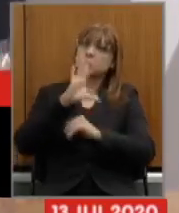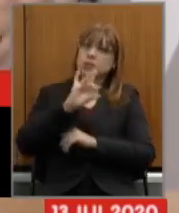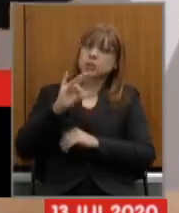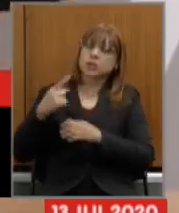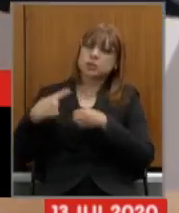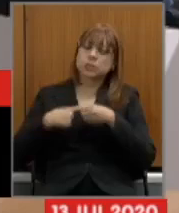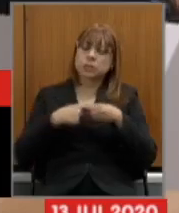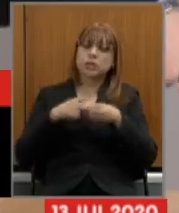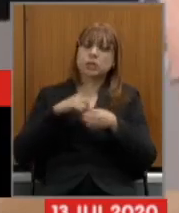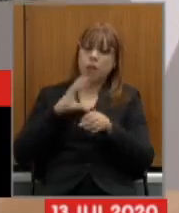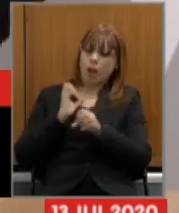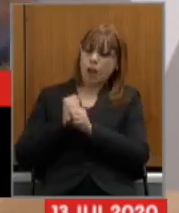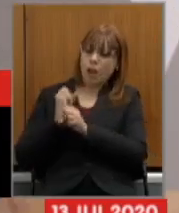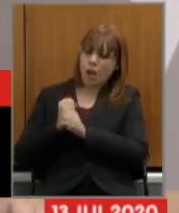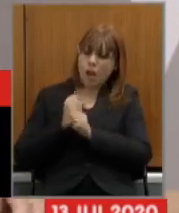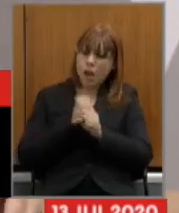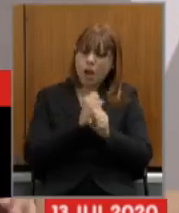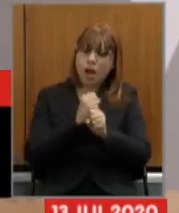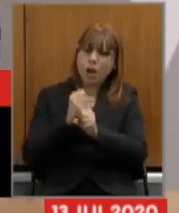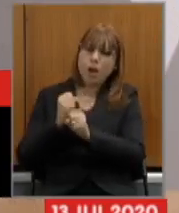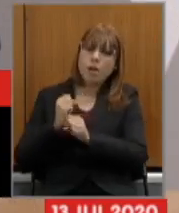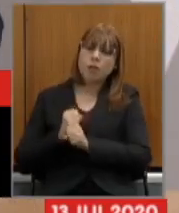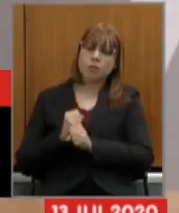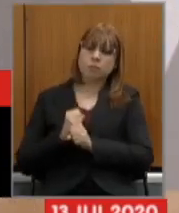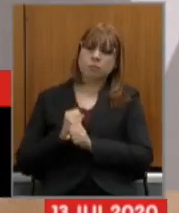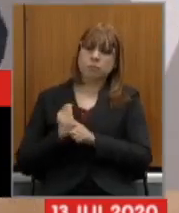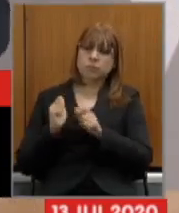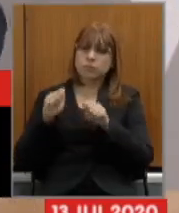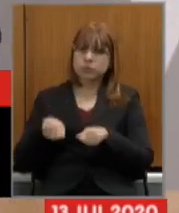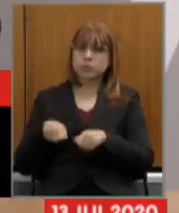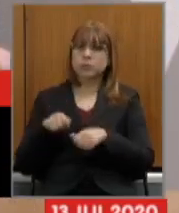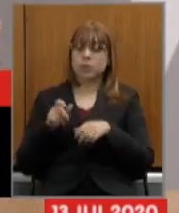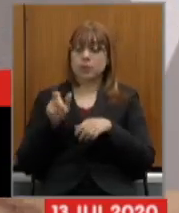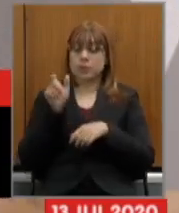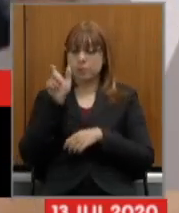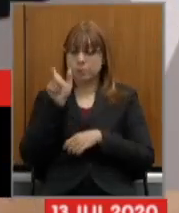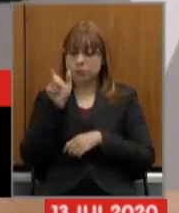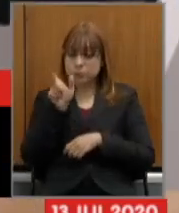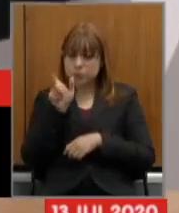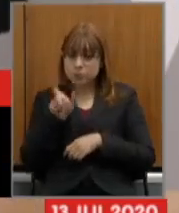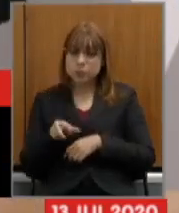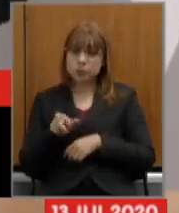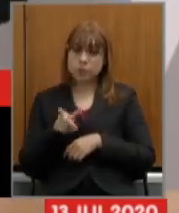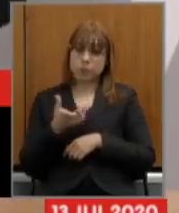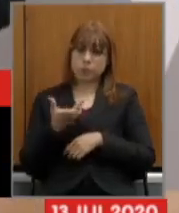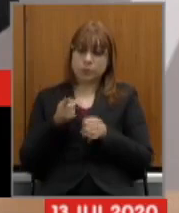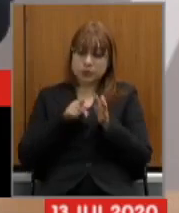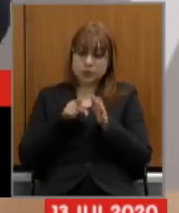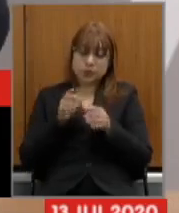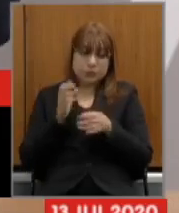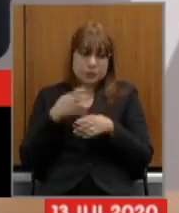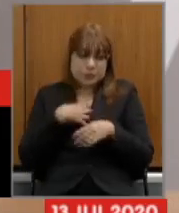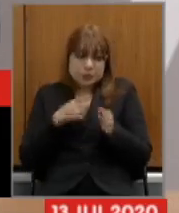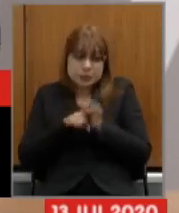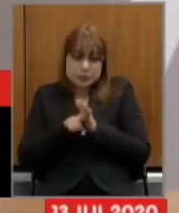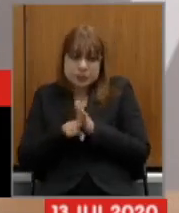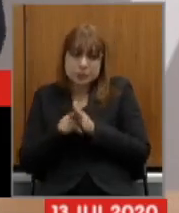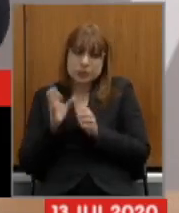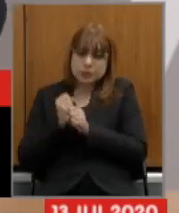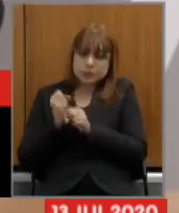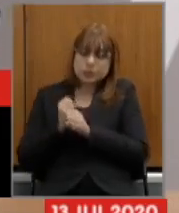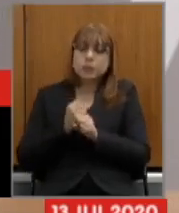cálculos que são essenciais para que um doutor em ciências atuariais possa analisar até para que a gente possa